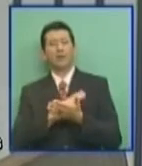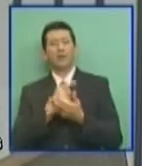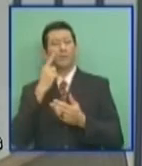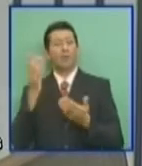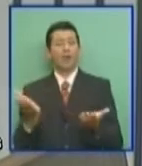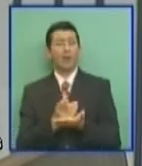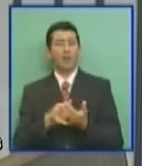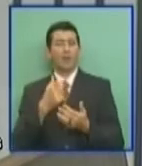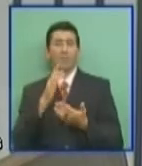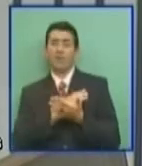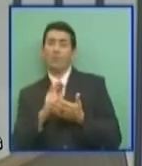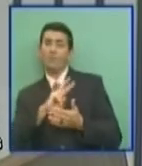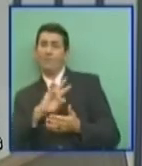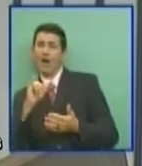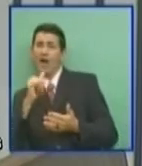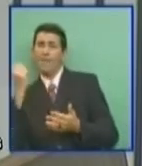paraplégica.